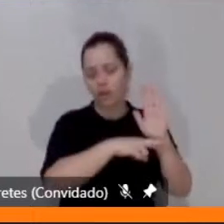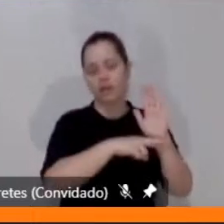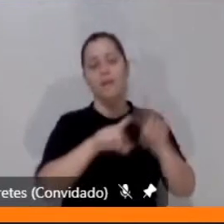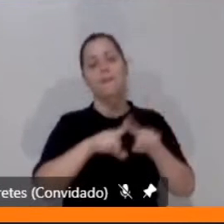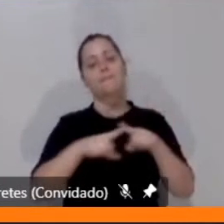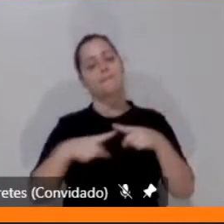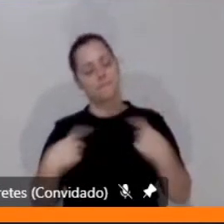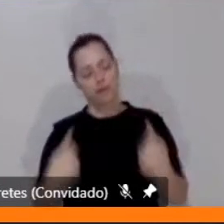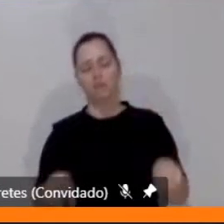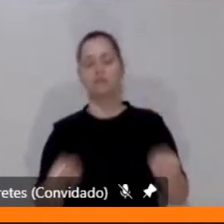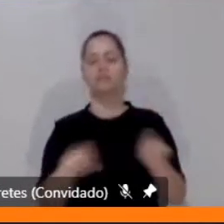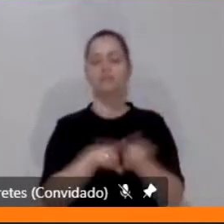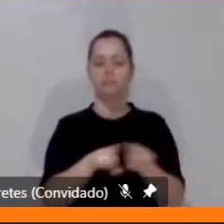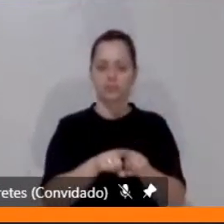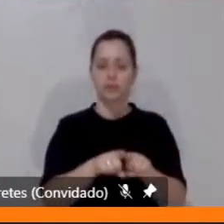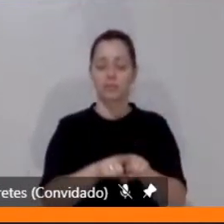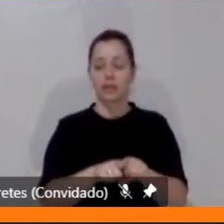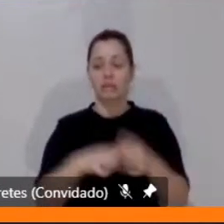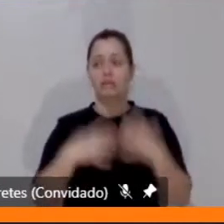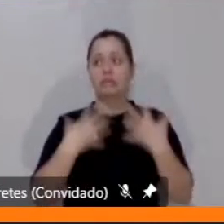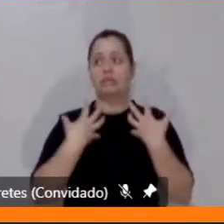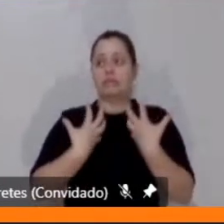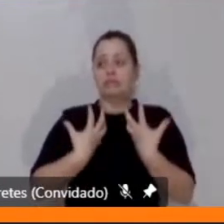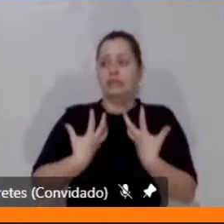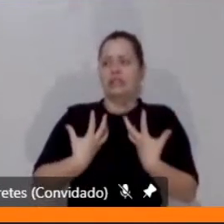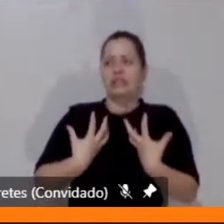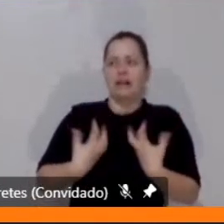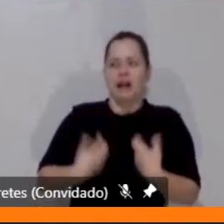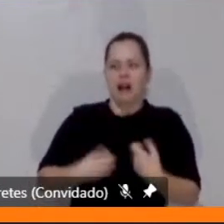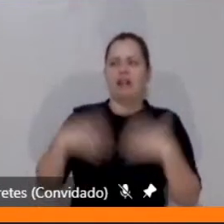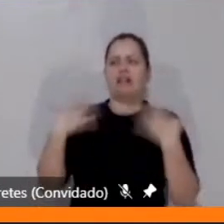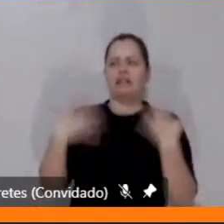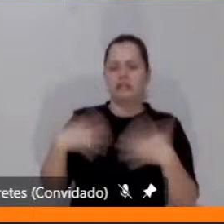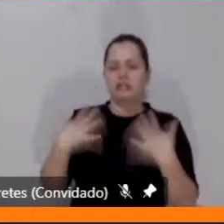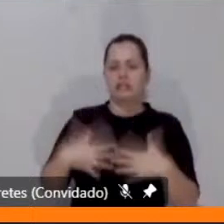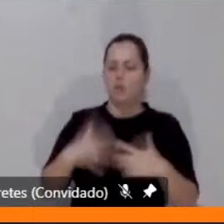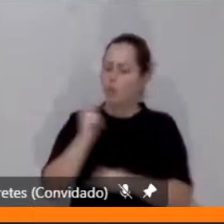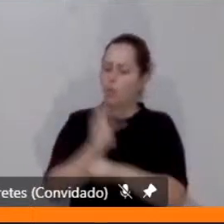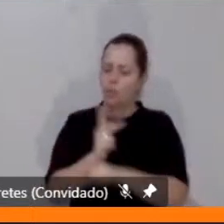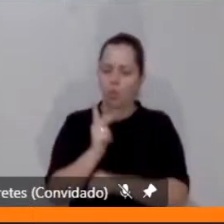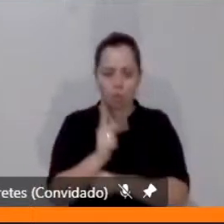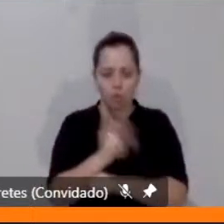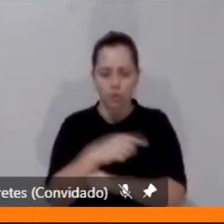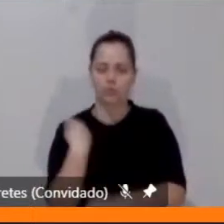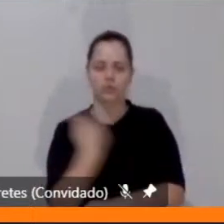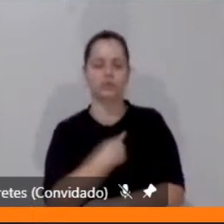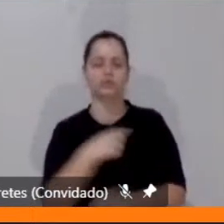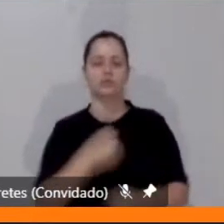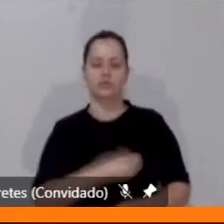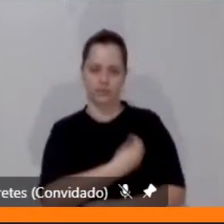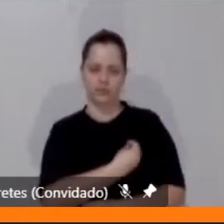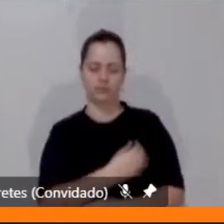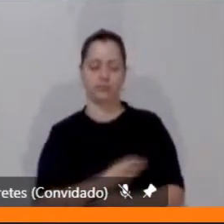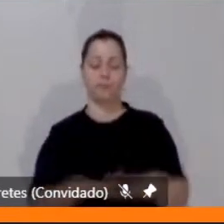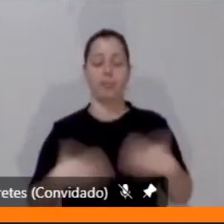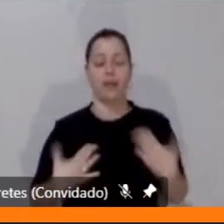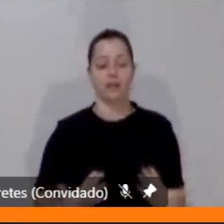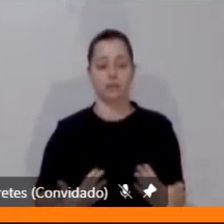tensão constante na nossa vida. Então,